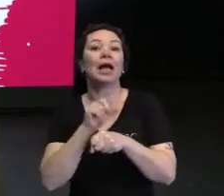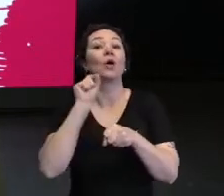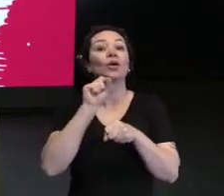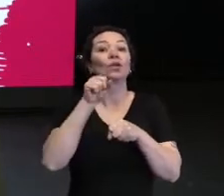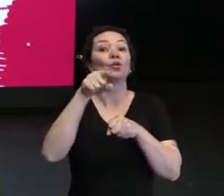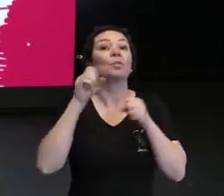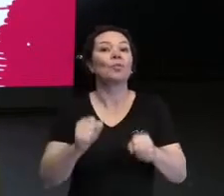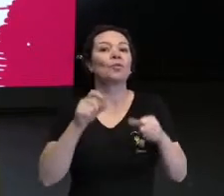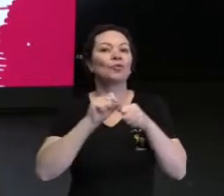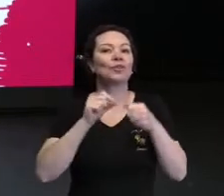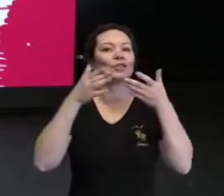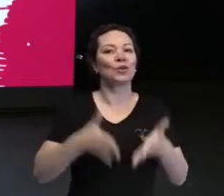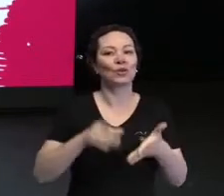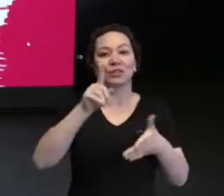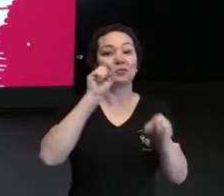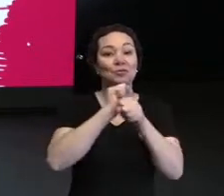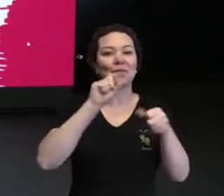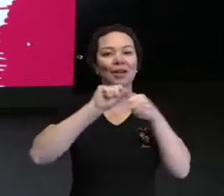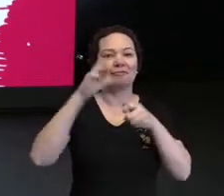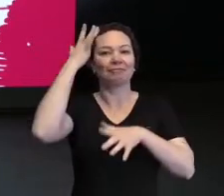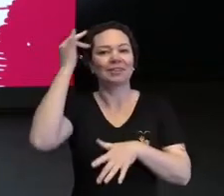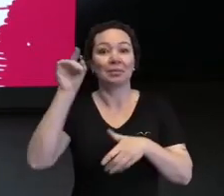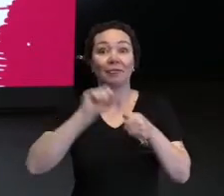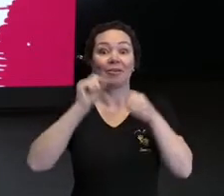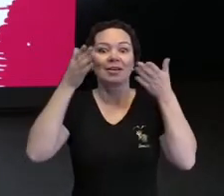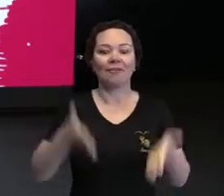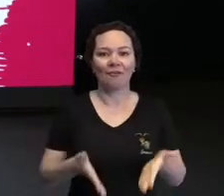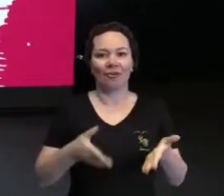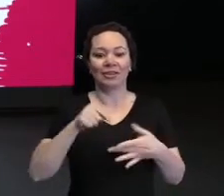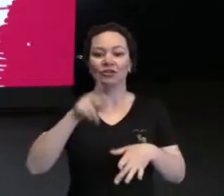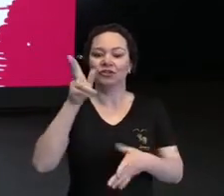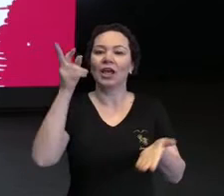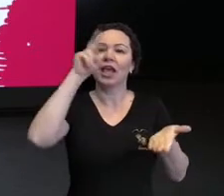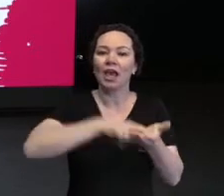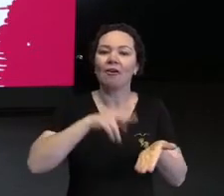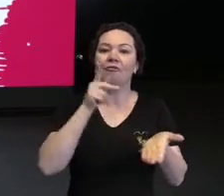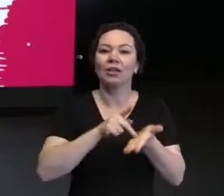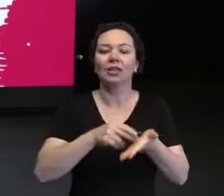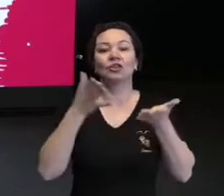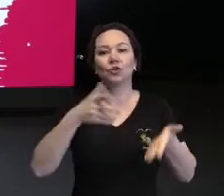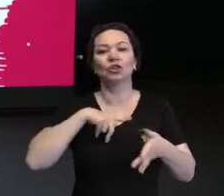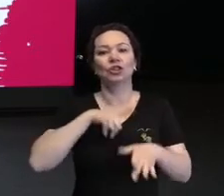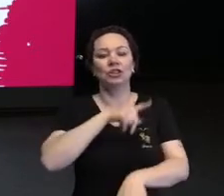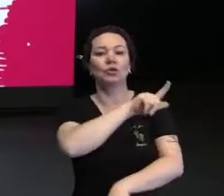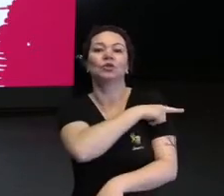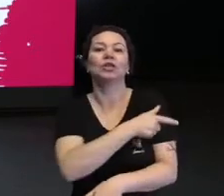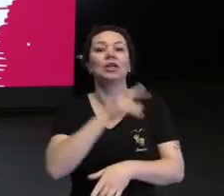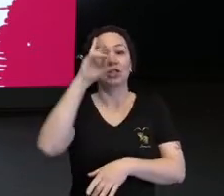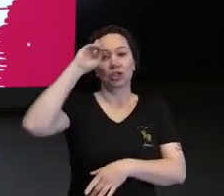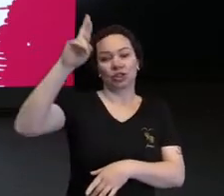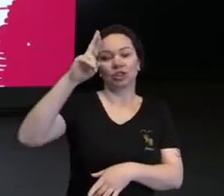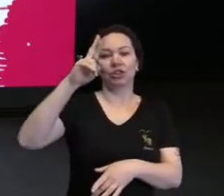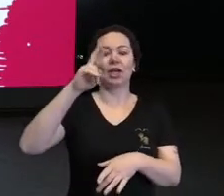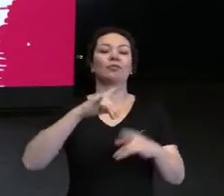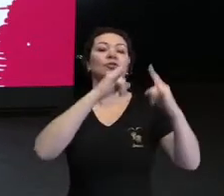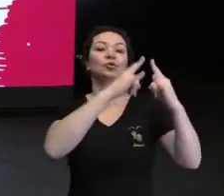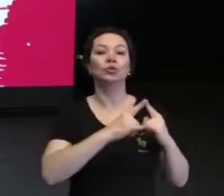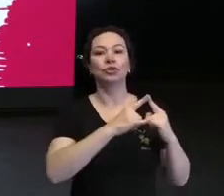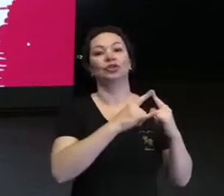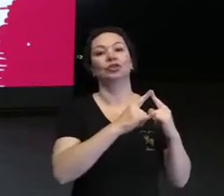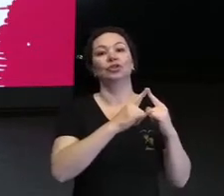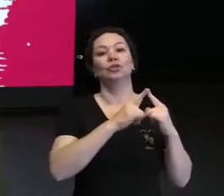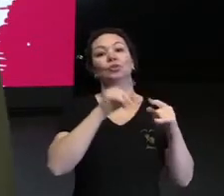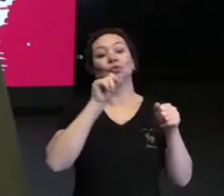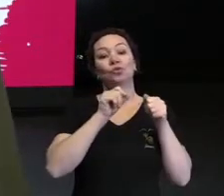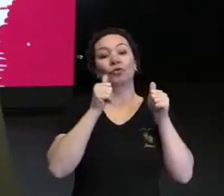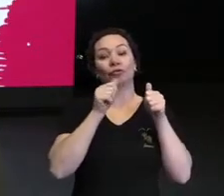fazer hoje. E isso é real. E hoje eu estou como gerente do Instituto Serentipidade, que é realizador desse evento,